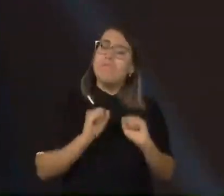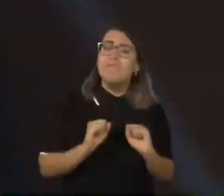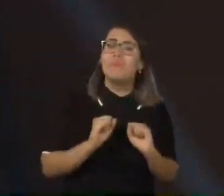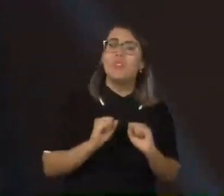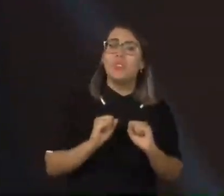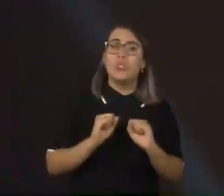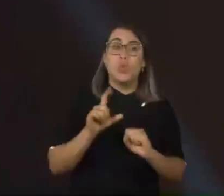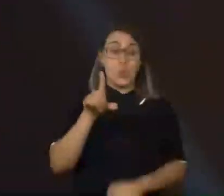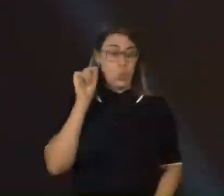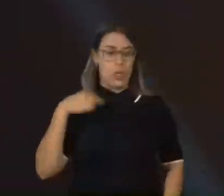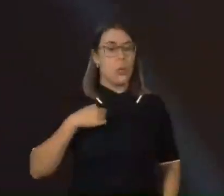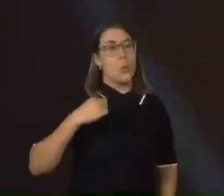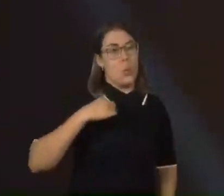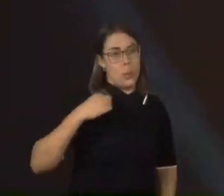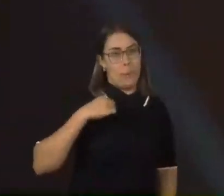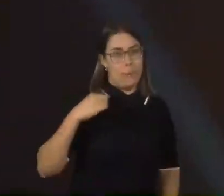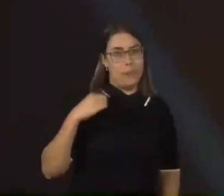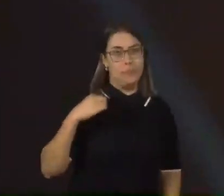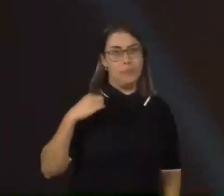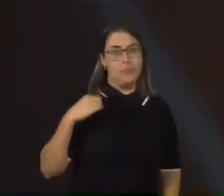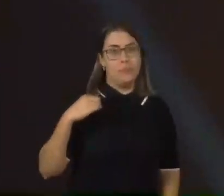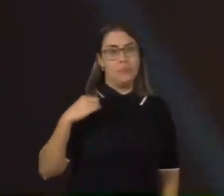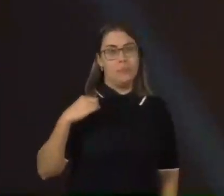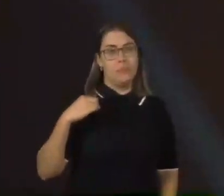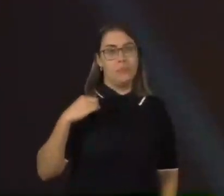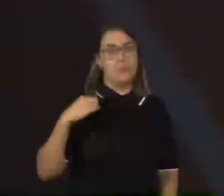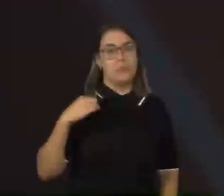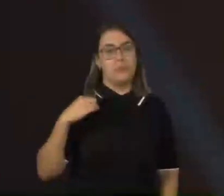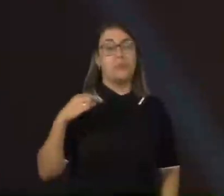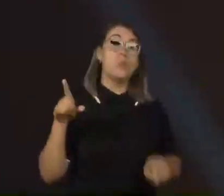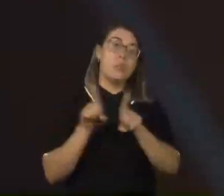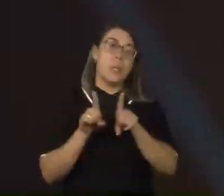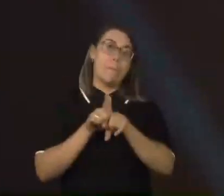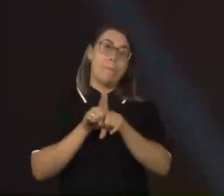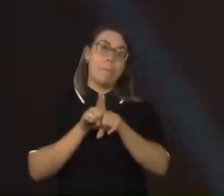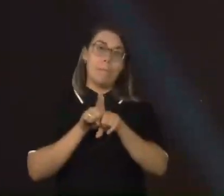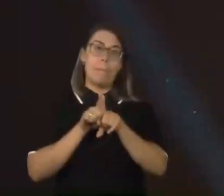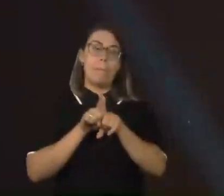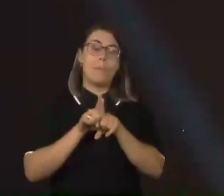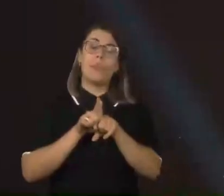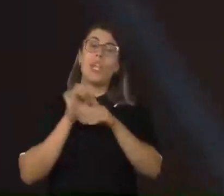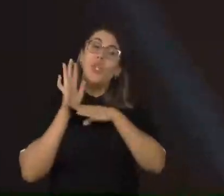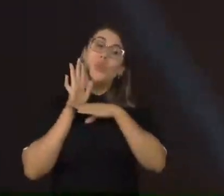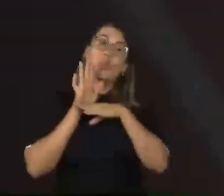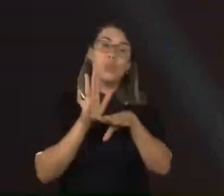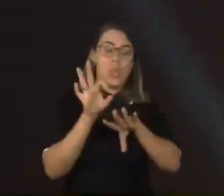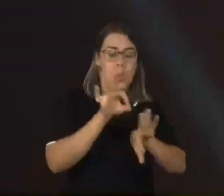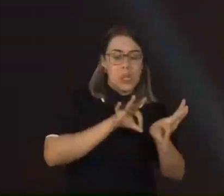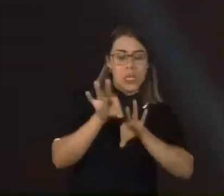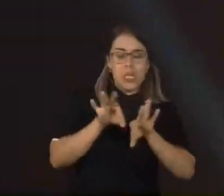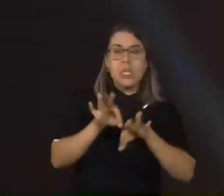seja escolhendo a sua própria roupa, seja aqui, por exemplo, eu vou mostrar as fotos, mas ajudando a preparar um